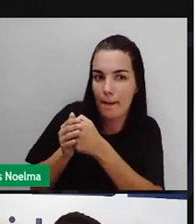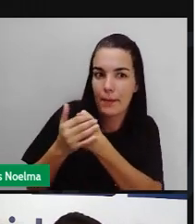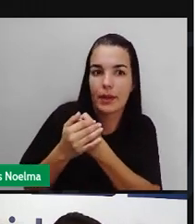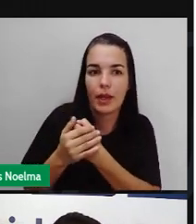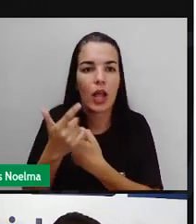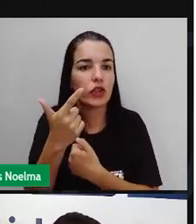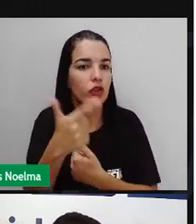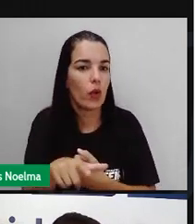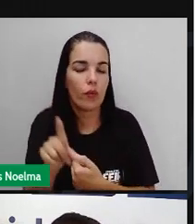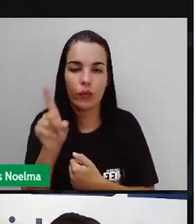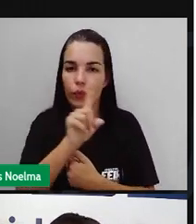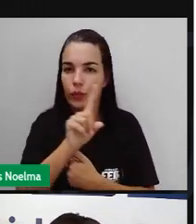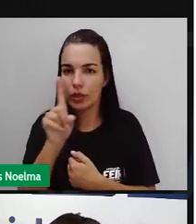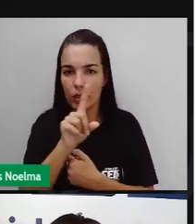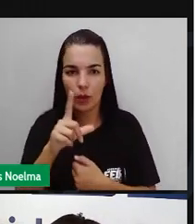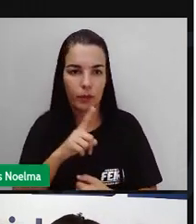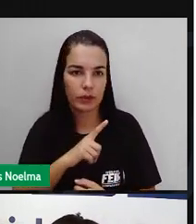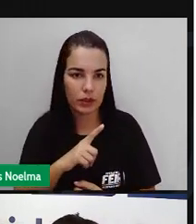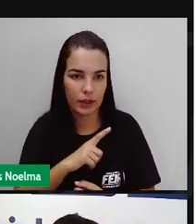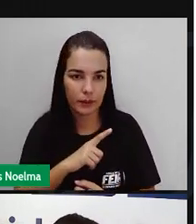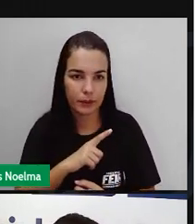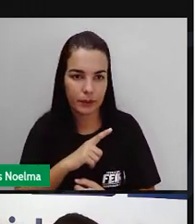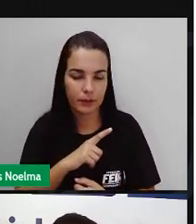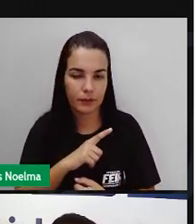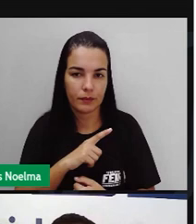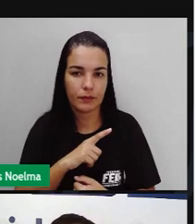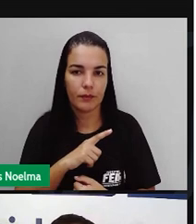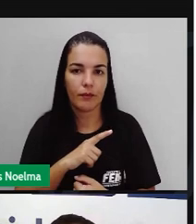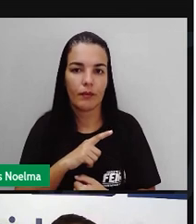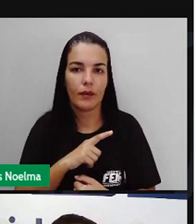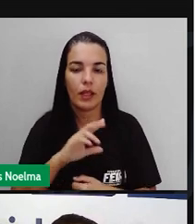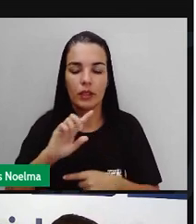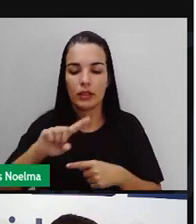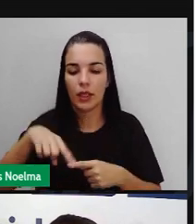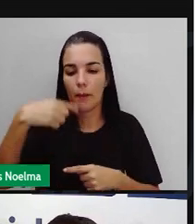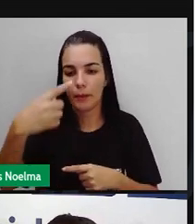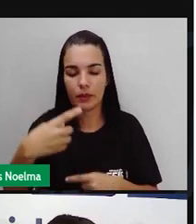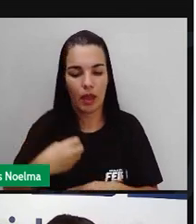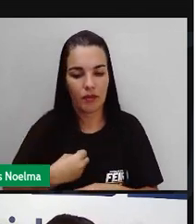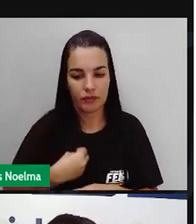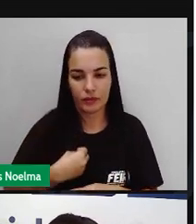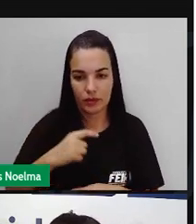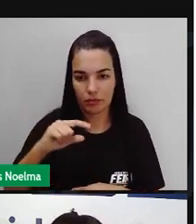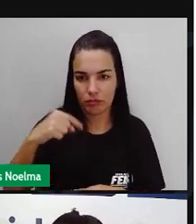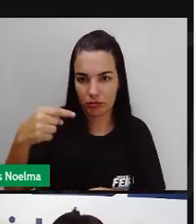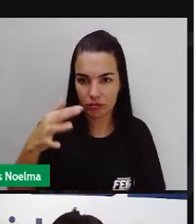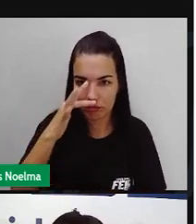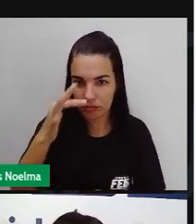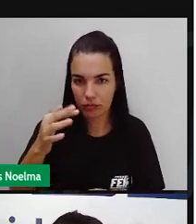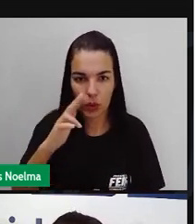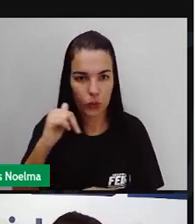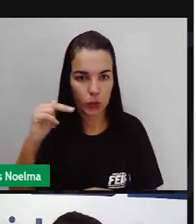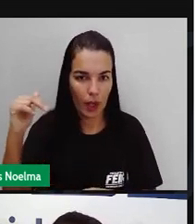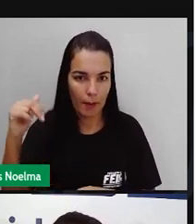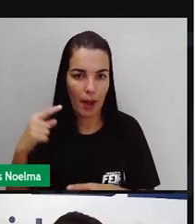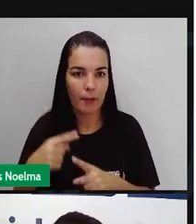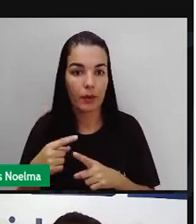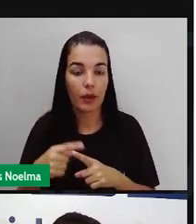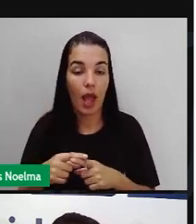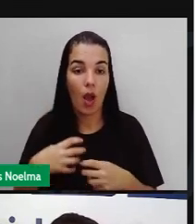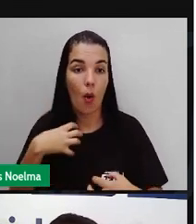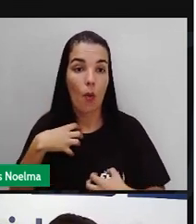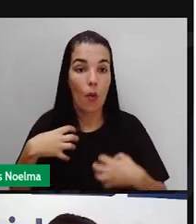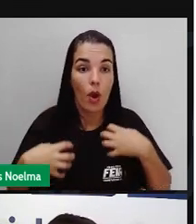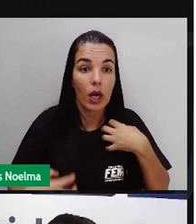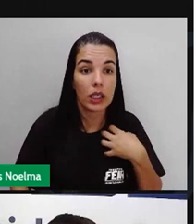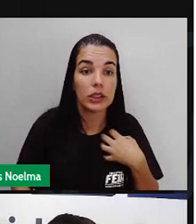novamente em nenhuma época da sua vida mais a chikungunya, certo? Porque o organismo, ele